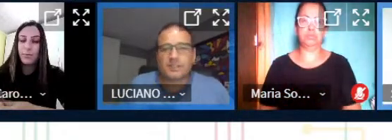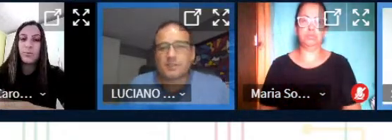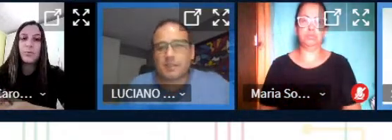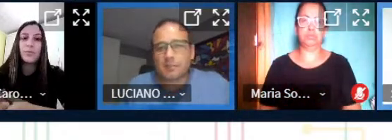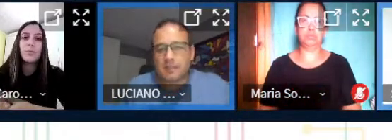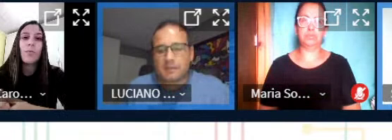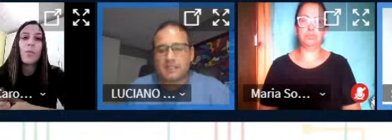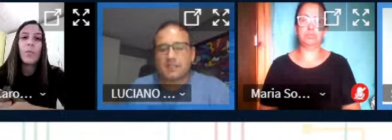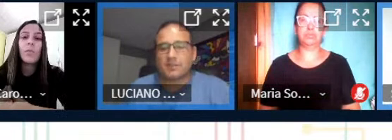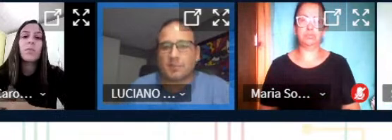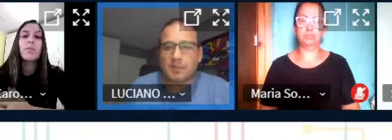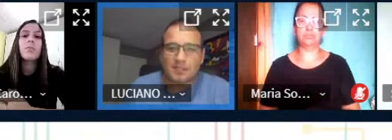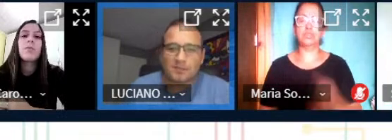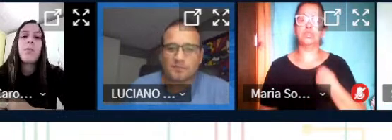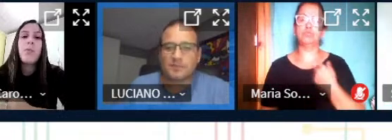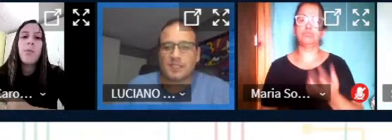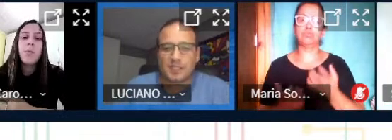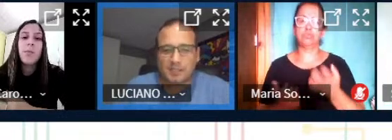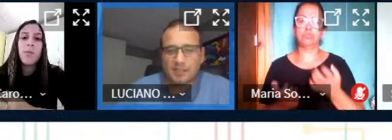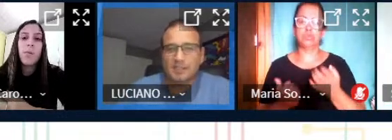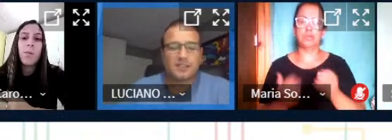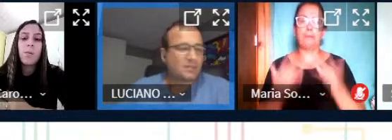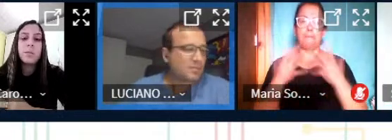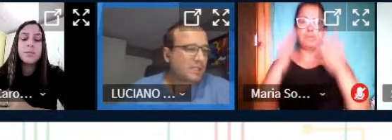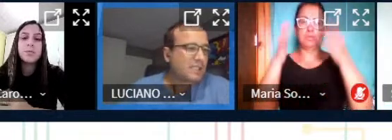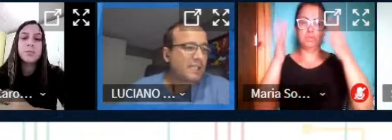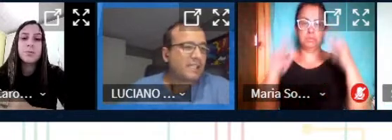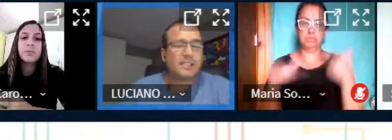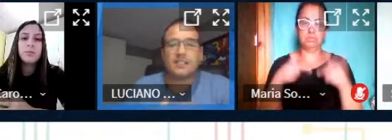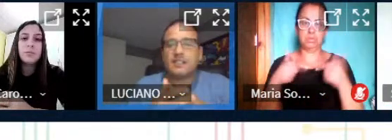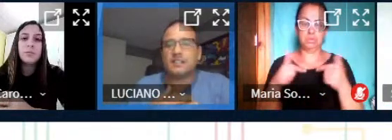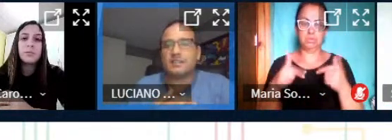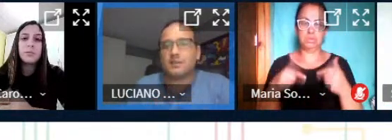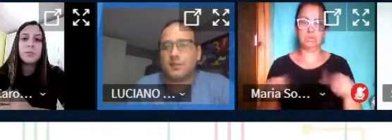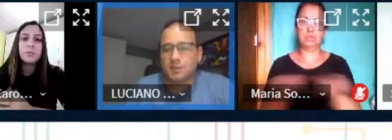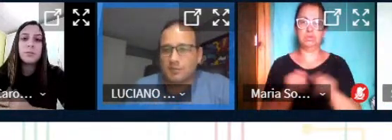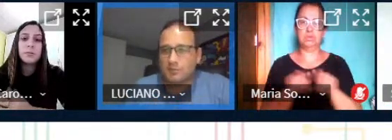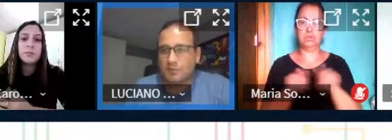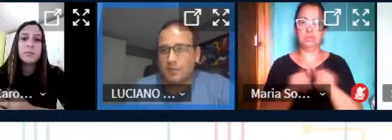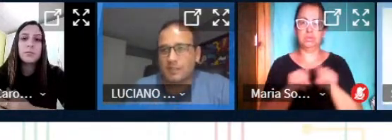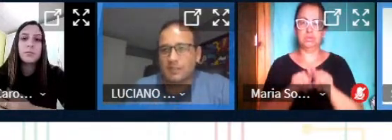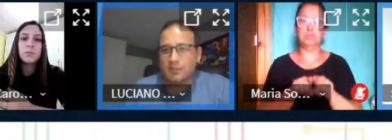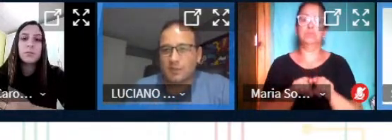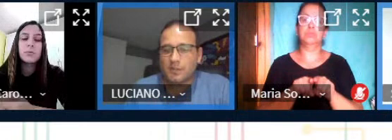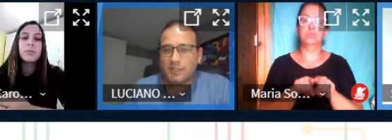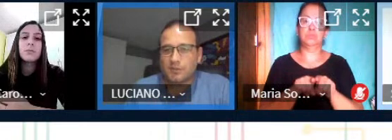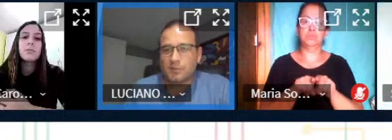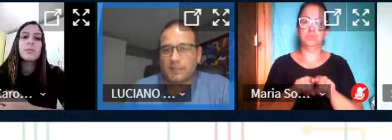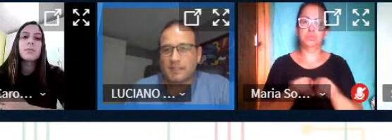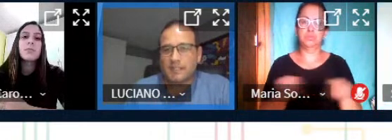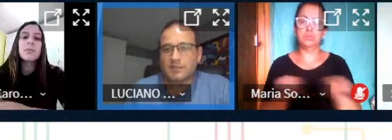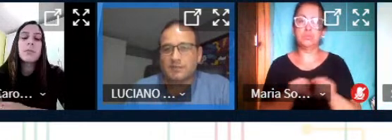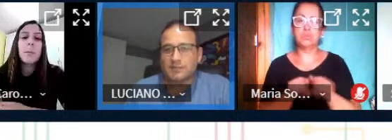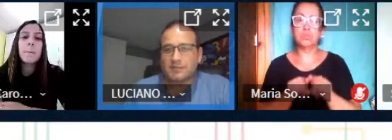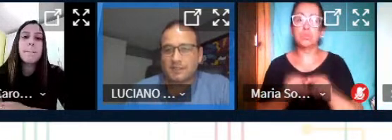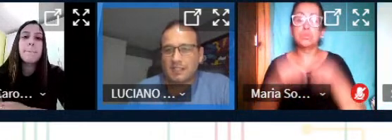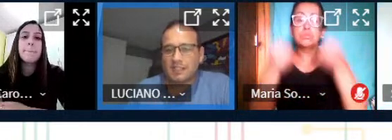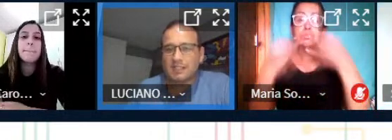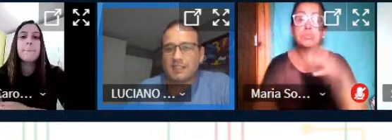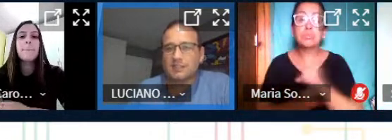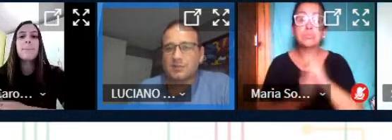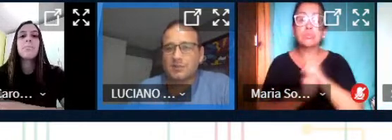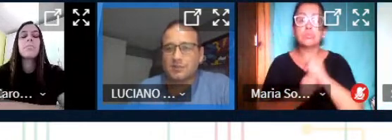também gostaria de parabenizar o trabalho uma ideia que a gente viu florescer acho que foi no início do ano passado